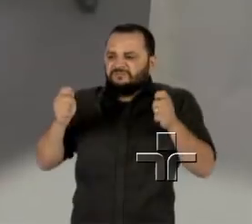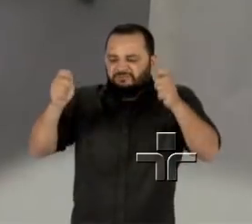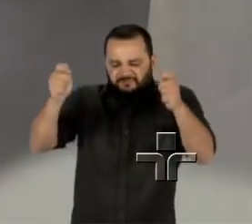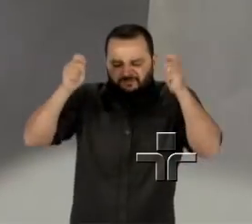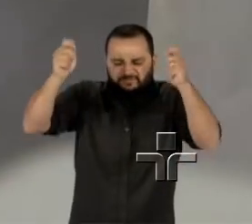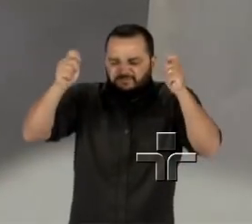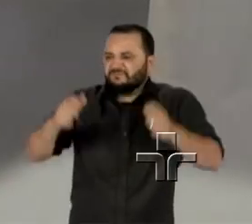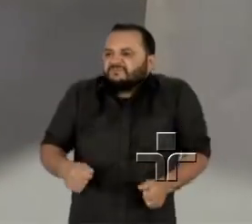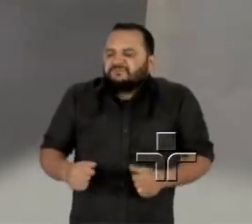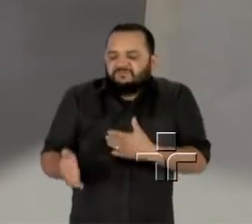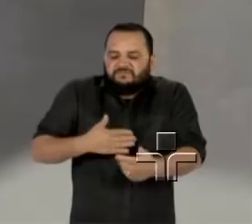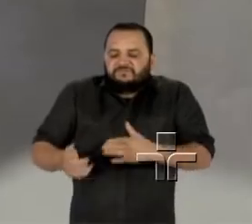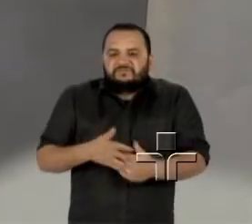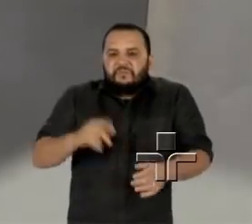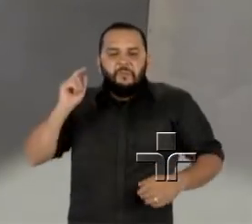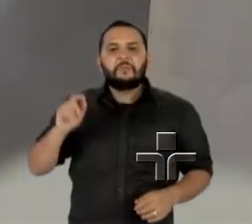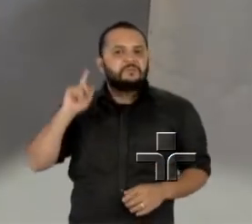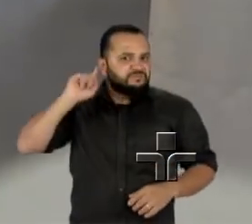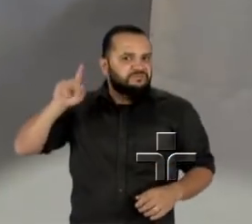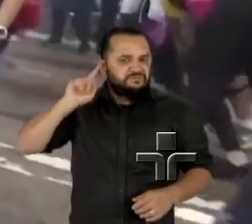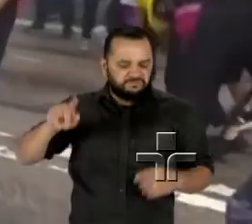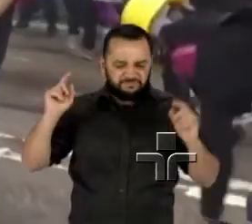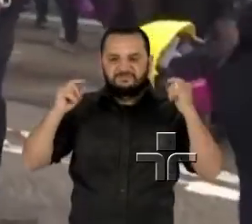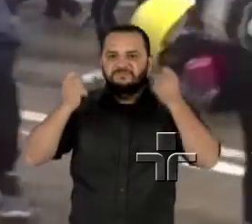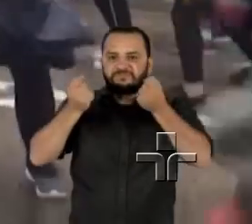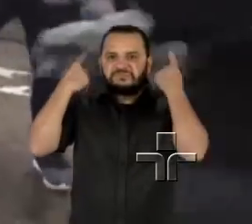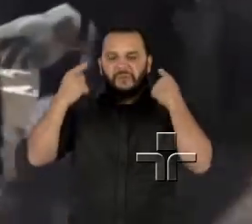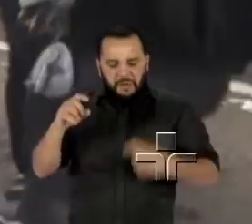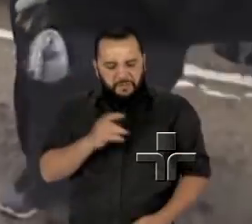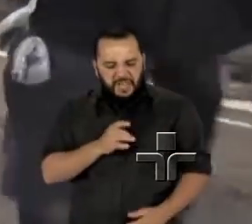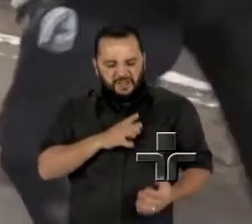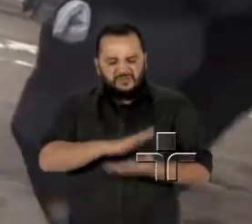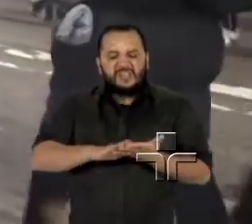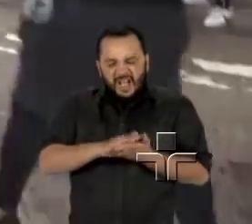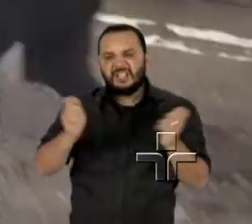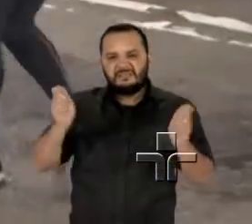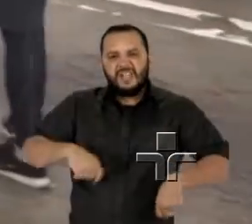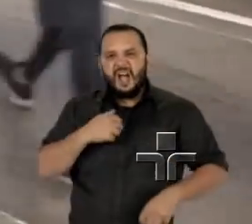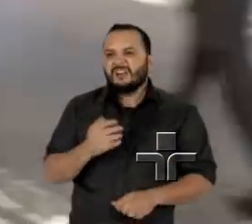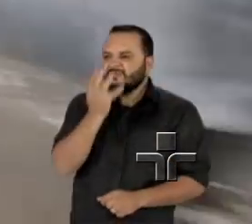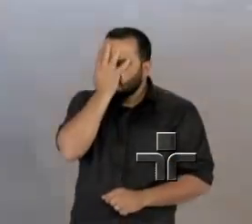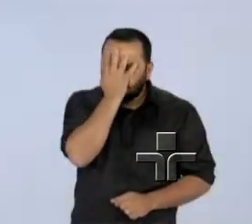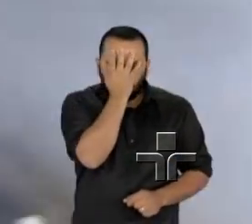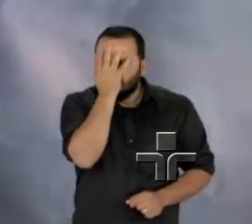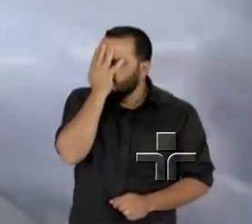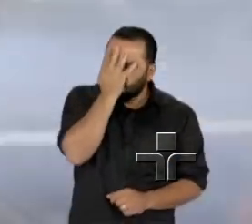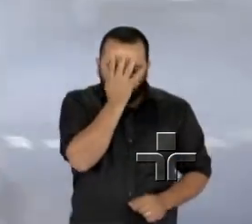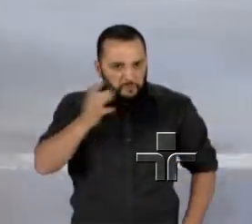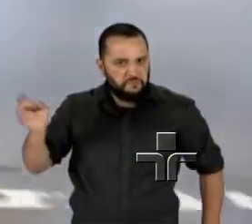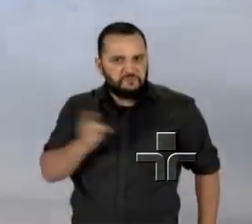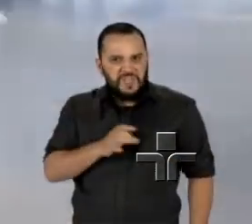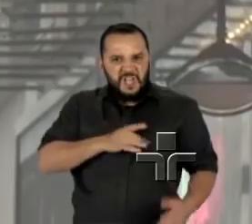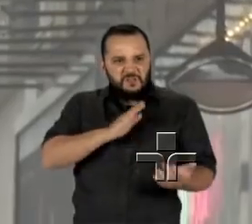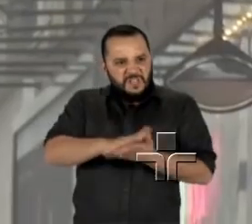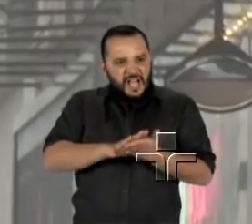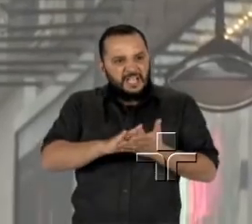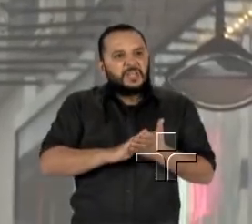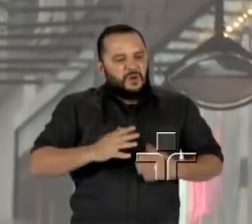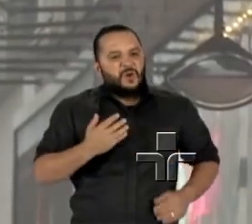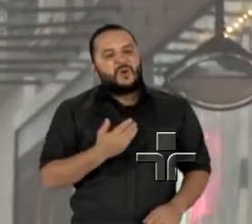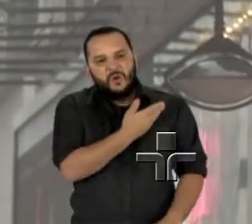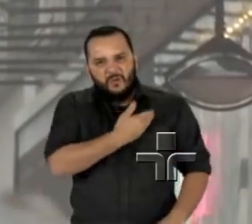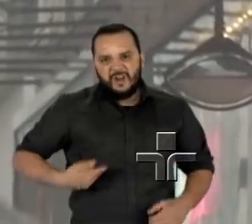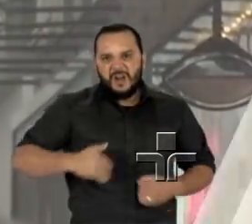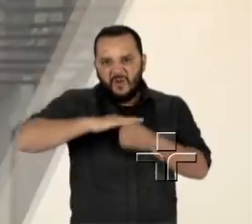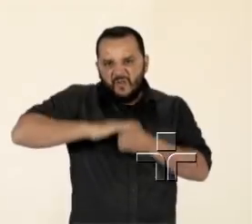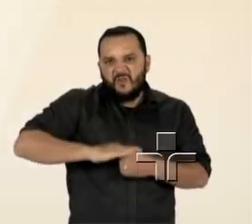afirmam que vão continuar lutando pela justiça e usando suas máscaras para dizer que eles não temem a tirania do governo